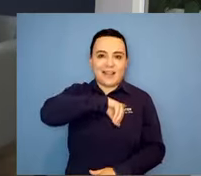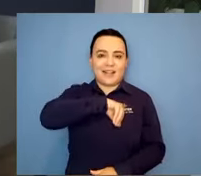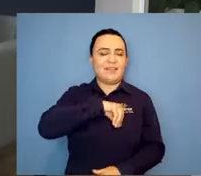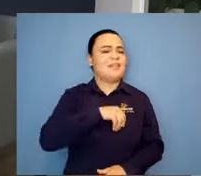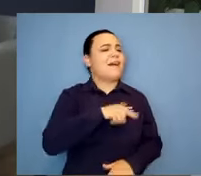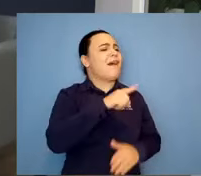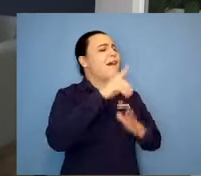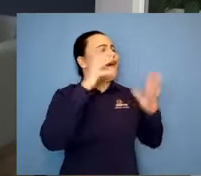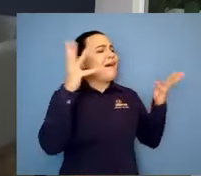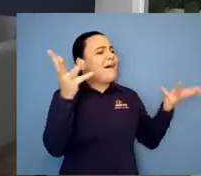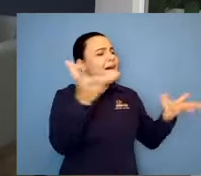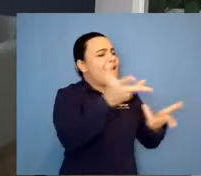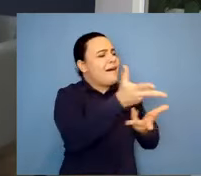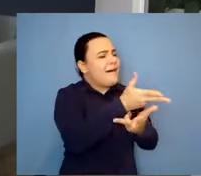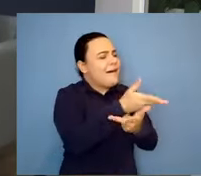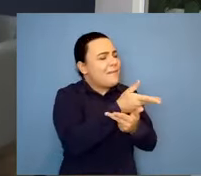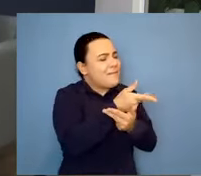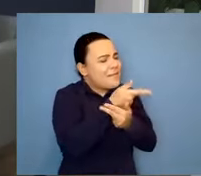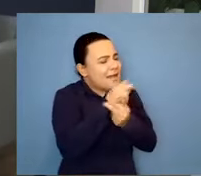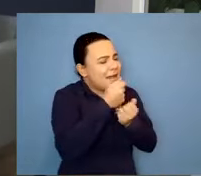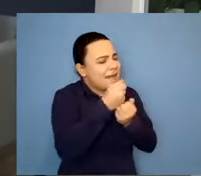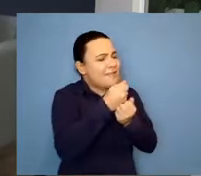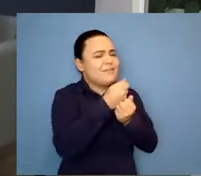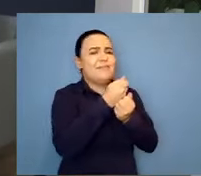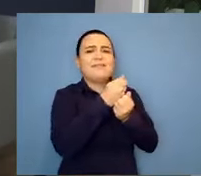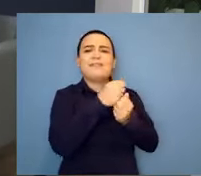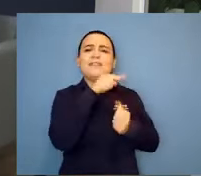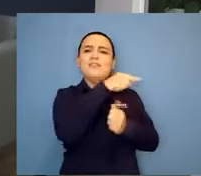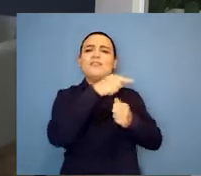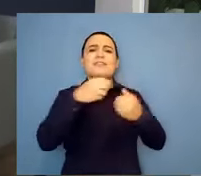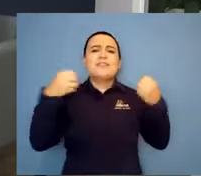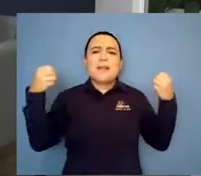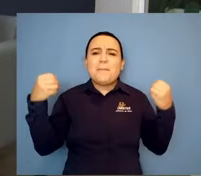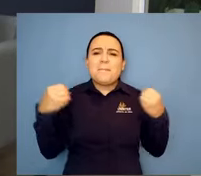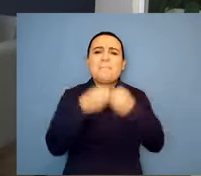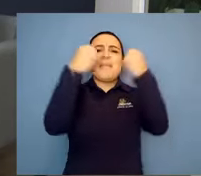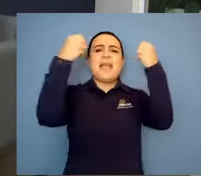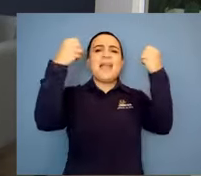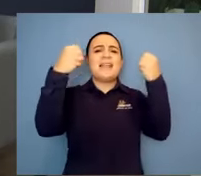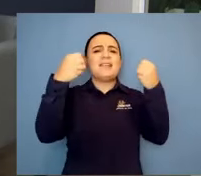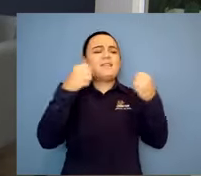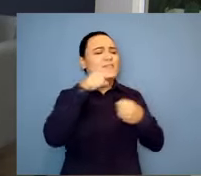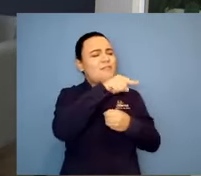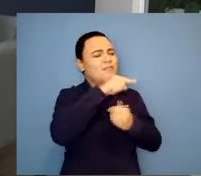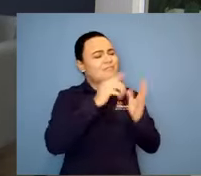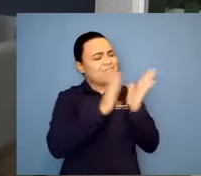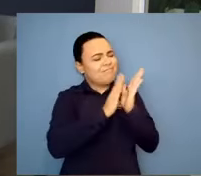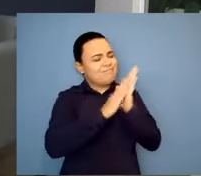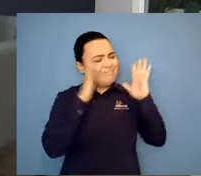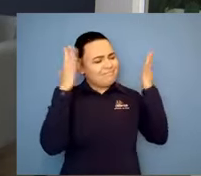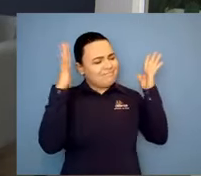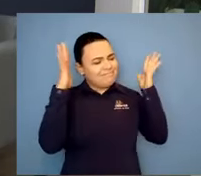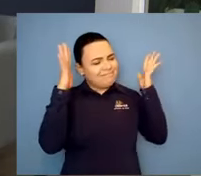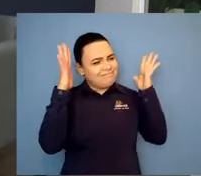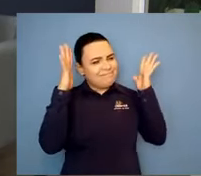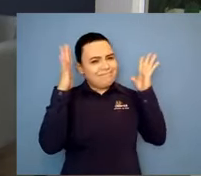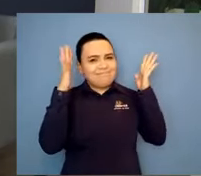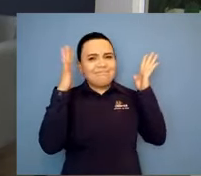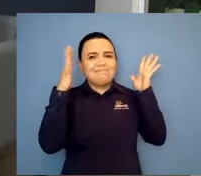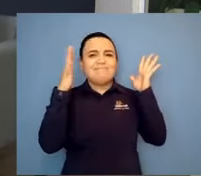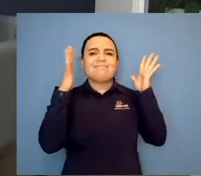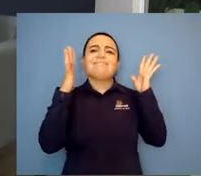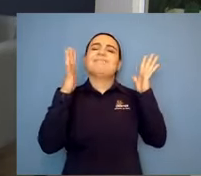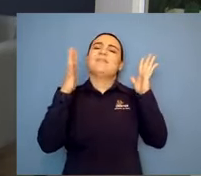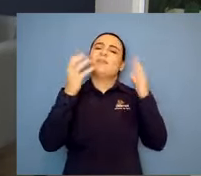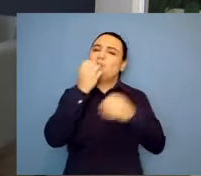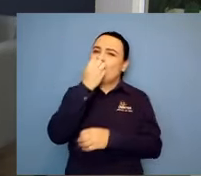merece... Nossa, não tem nem como dizer o quanto você merece esse espaço. E é resultado disso. Então, é aquilo que a